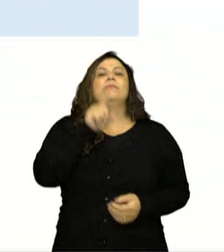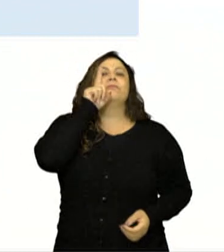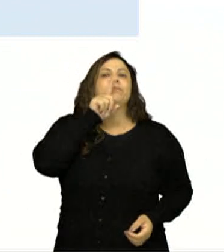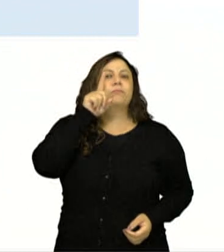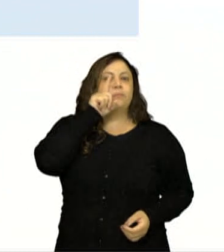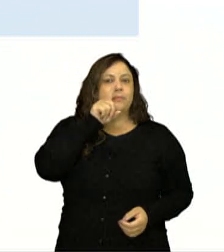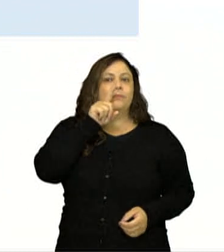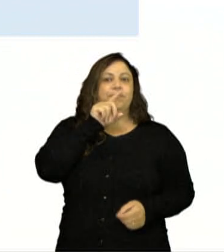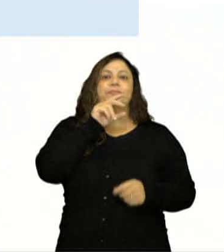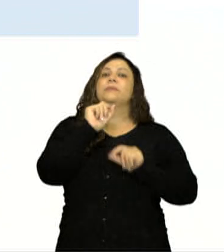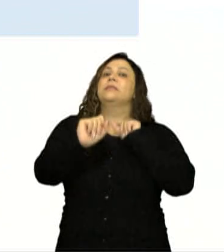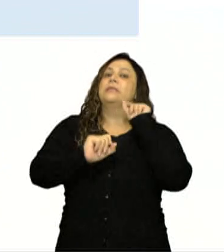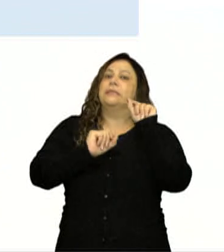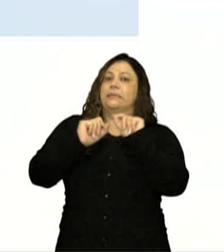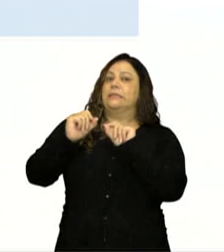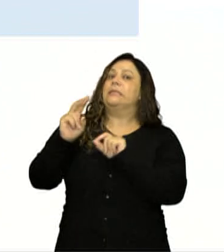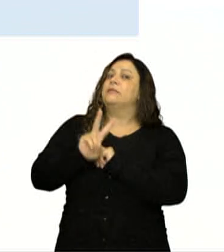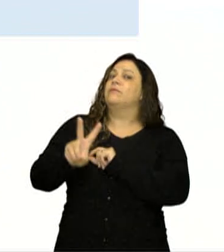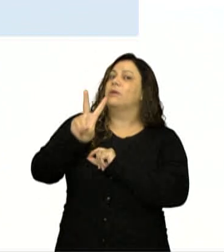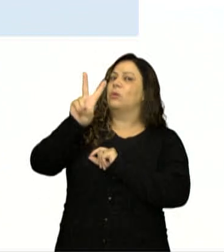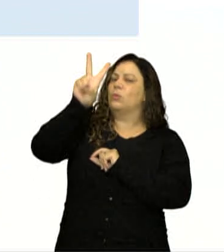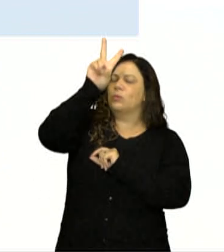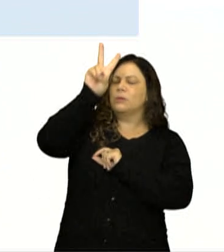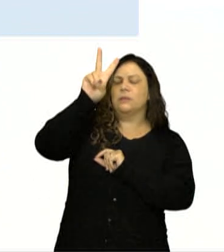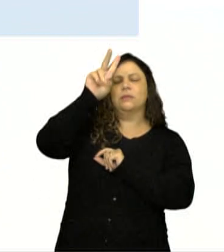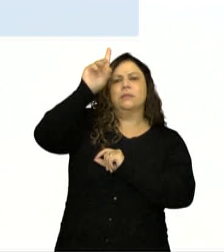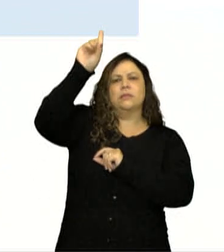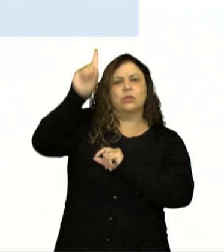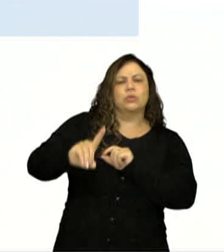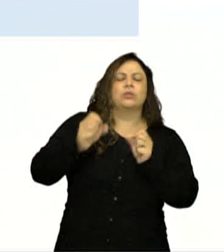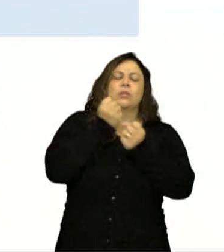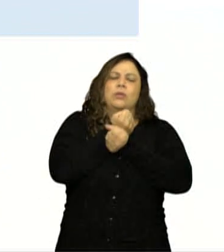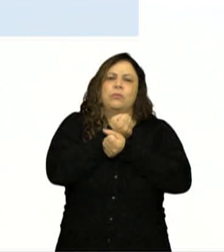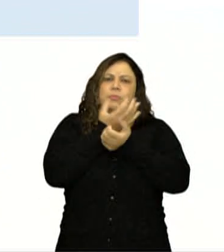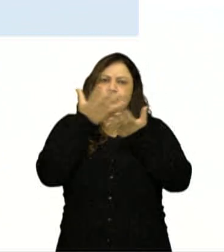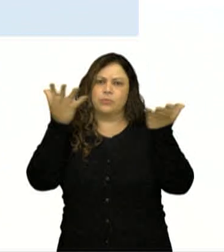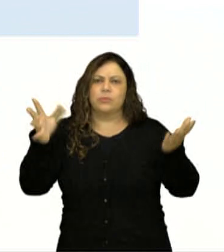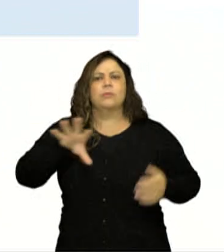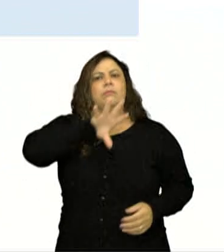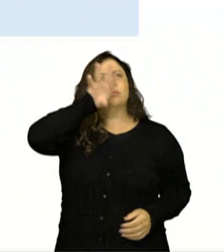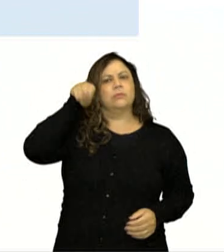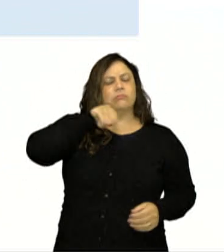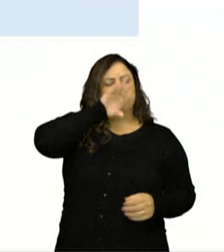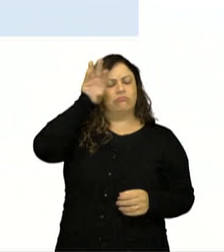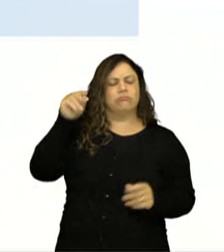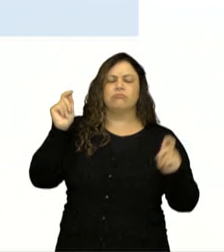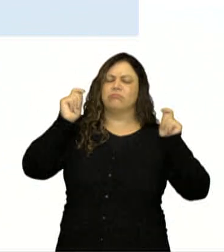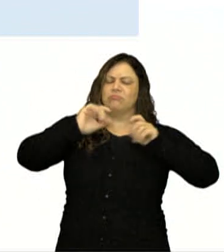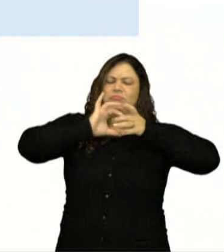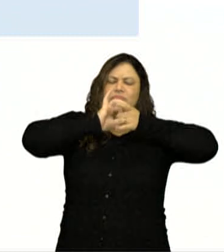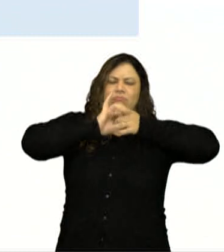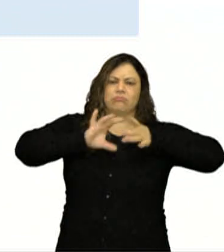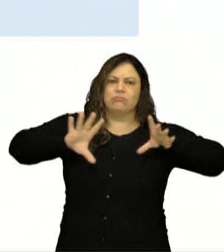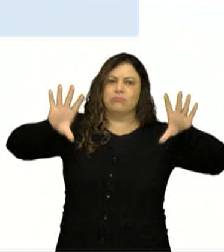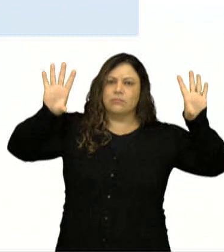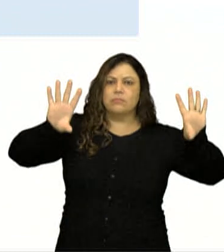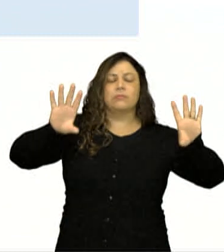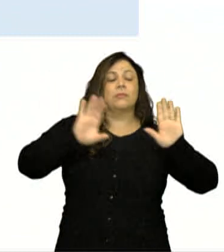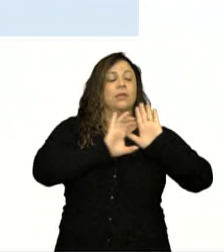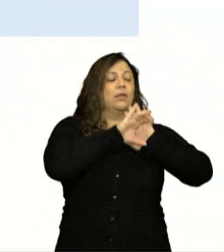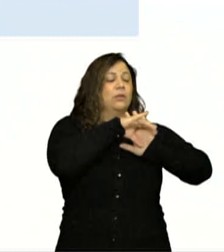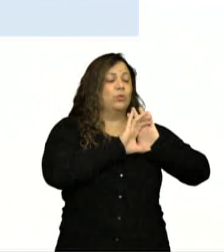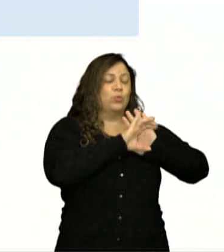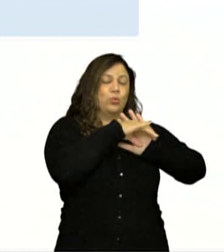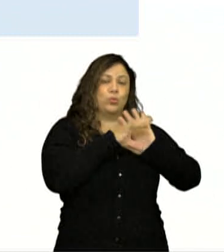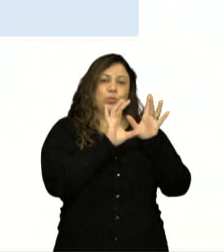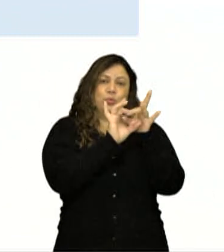prezam é o direito da liberdade de expressão. Aí, ele diz ali para nós no texto que esse conceito de